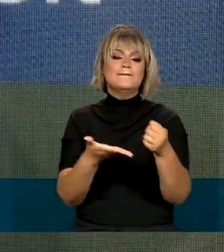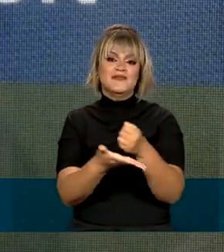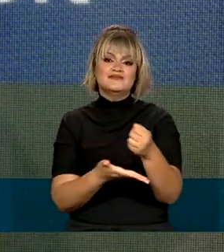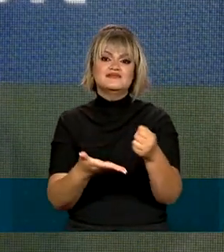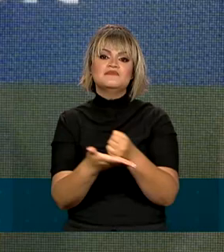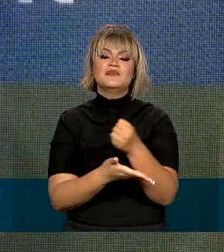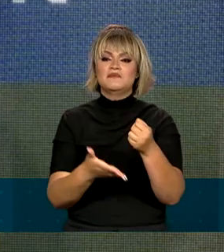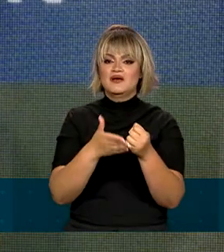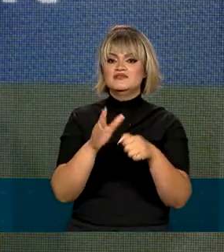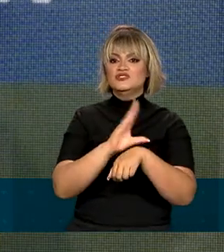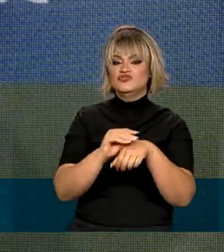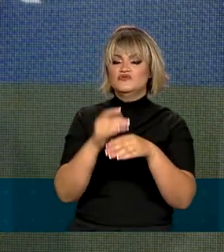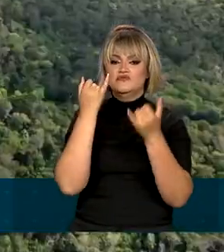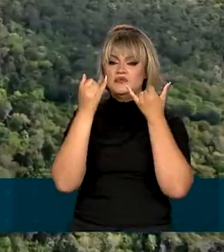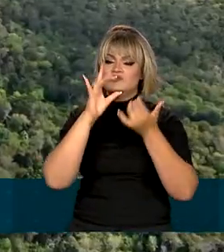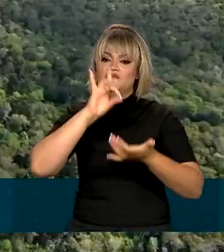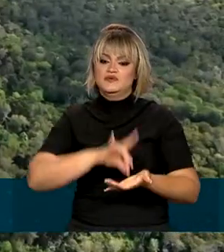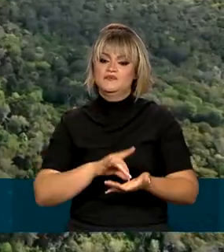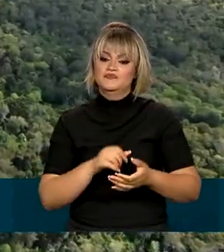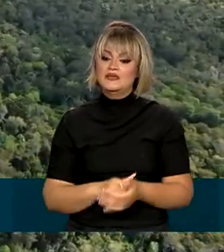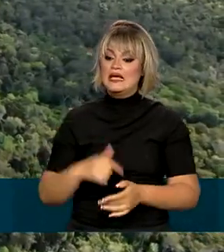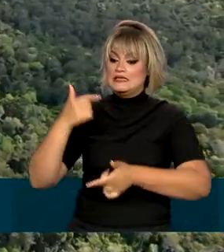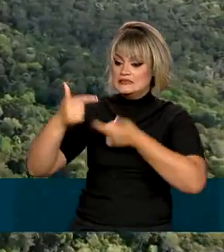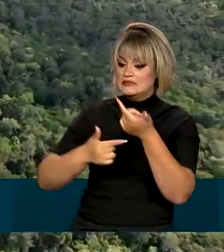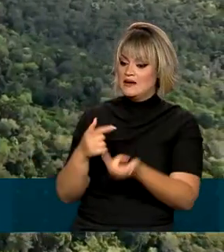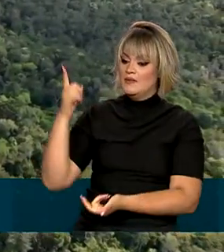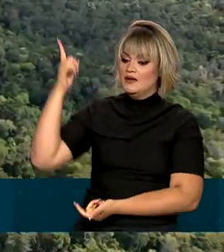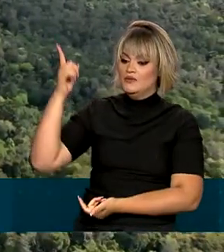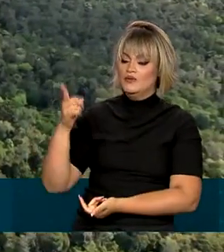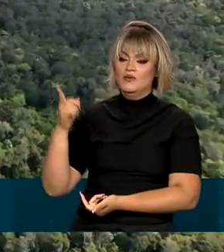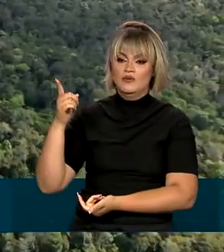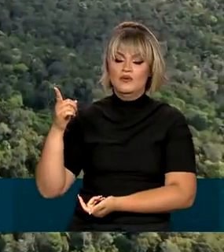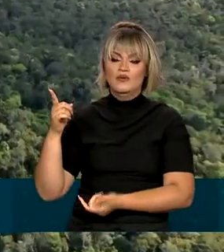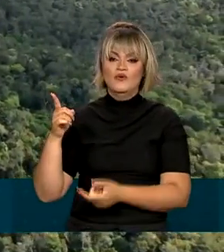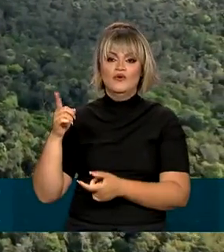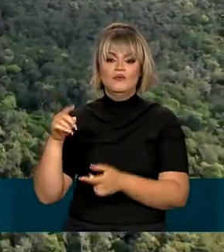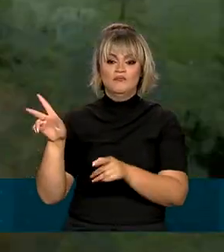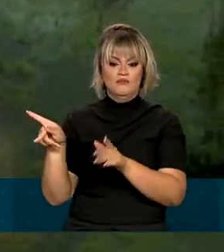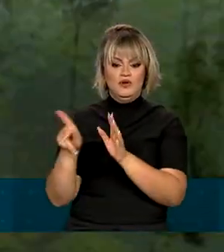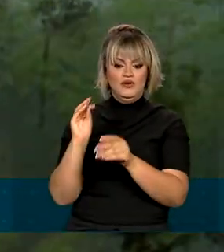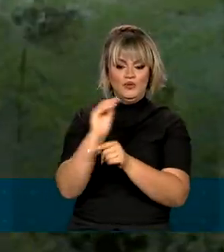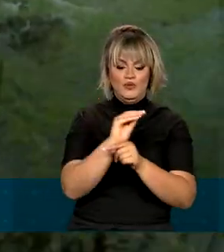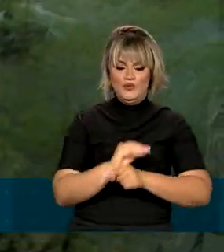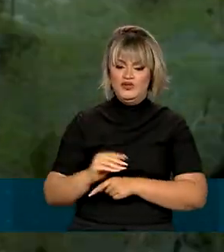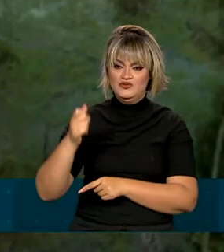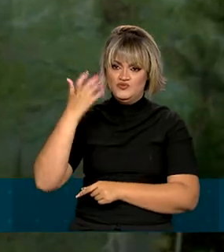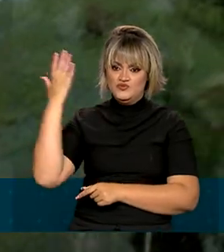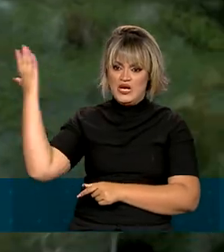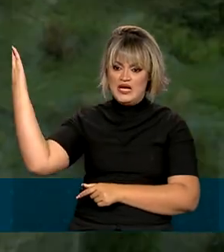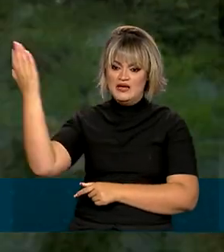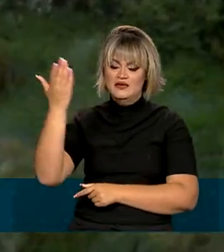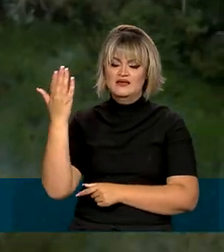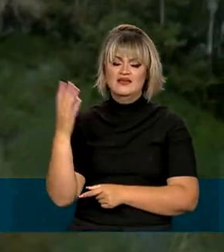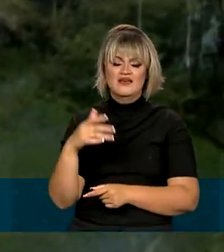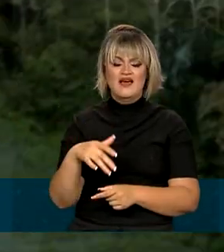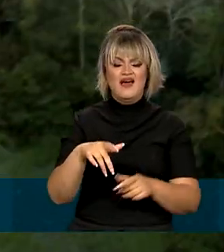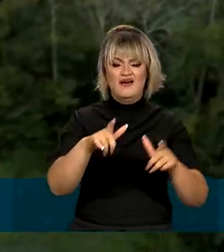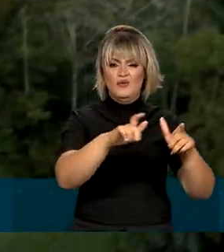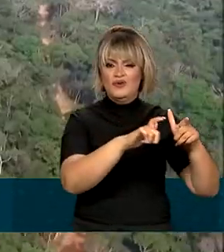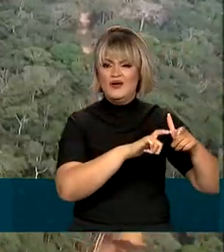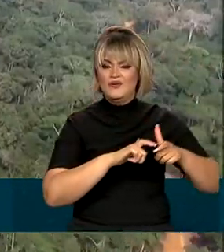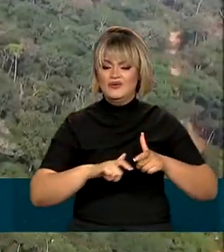de dados oficial. O trabalho realizado pelo projeto Floresta Viva, que restaura bacias